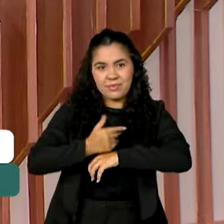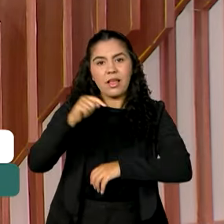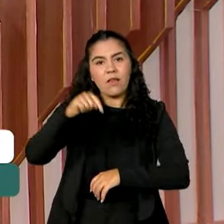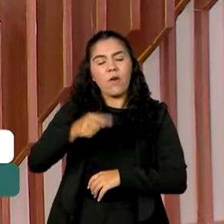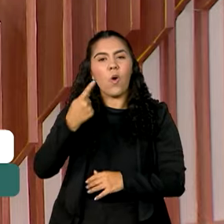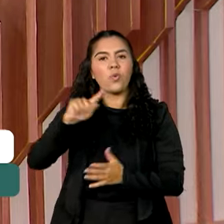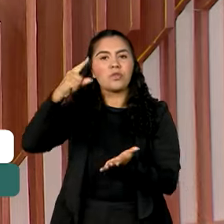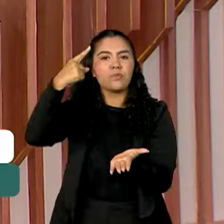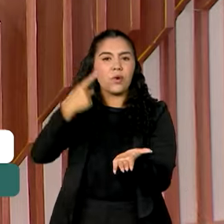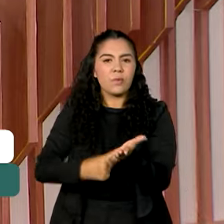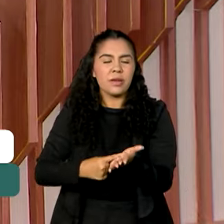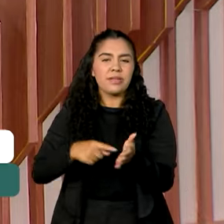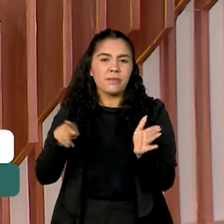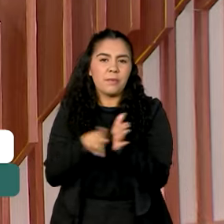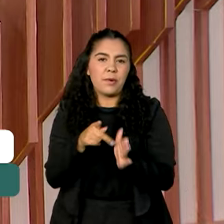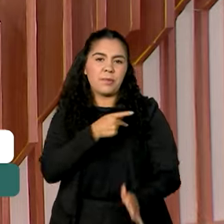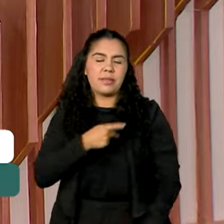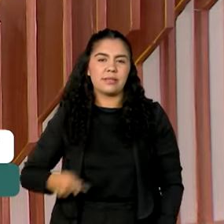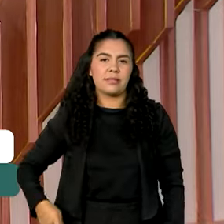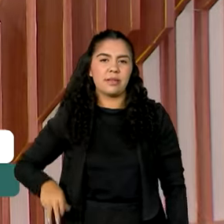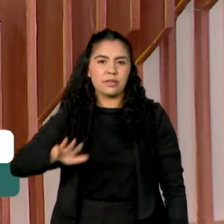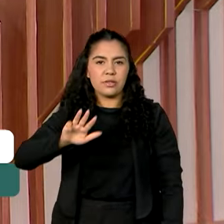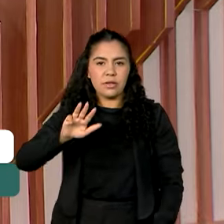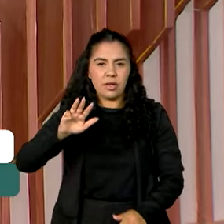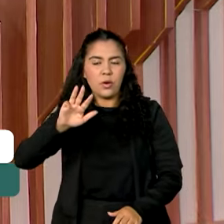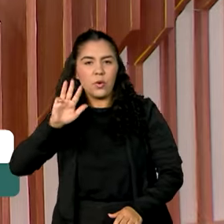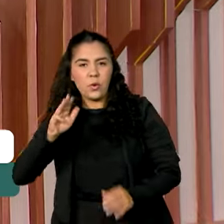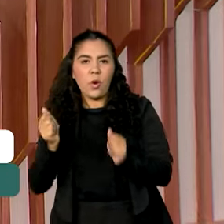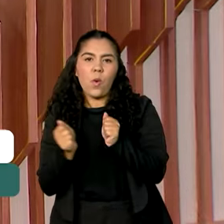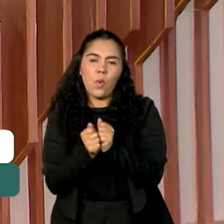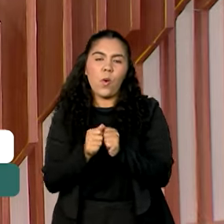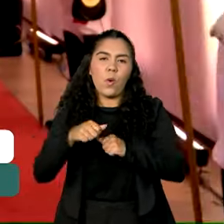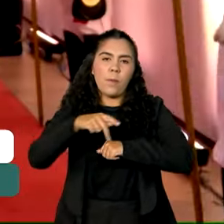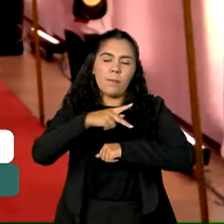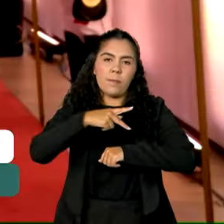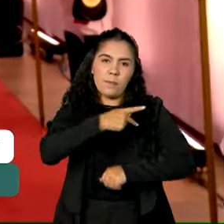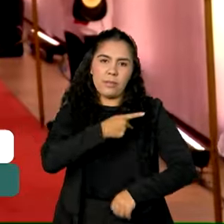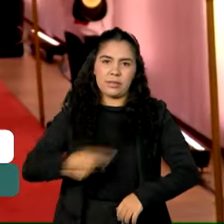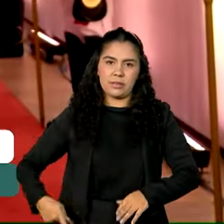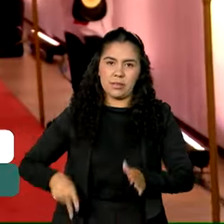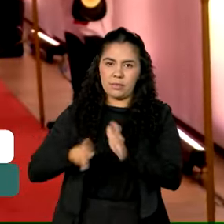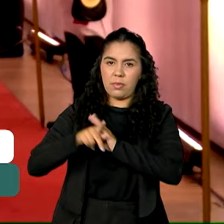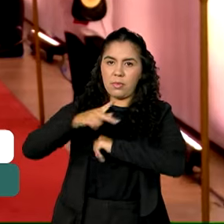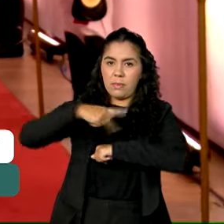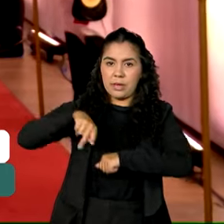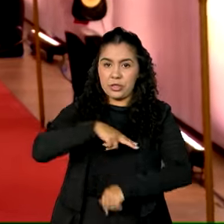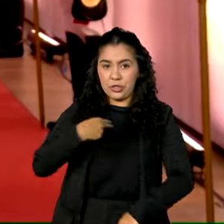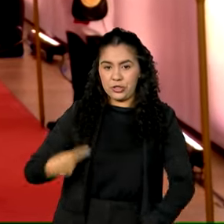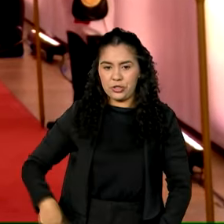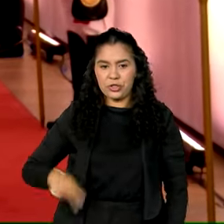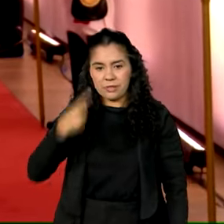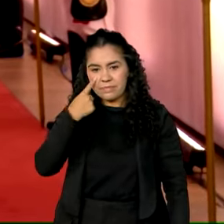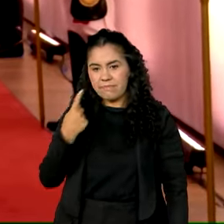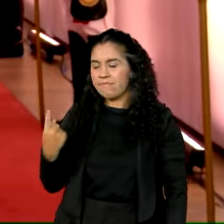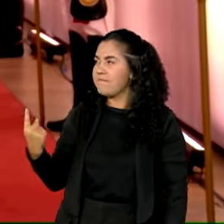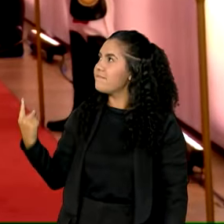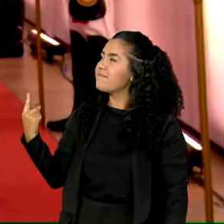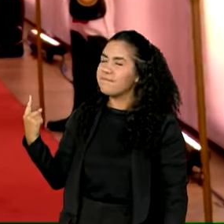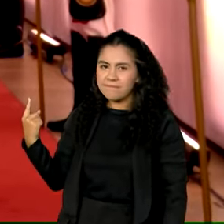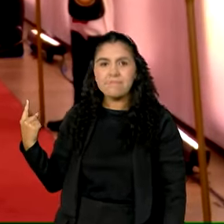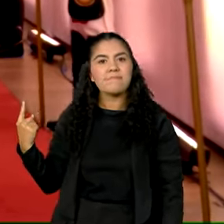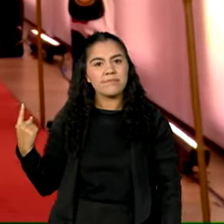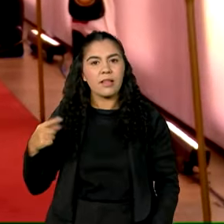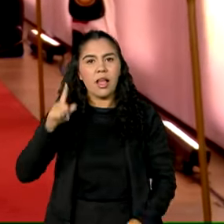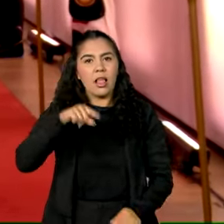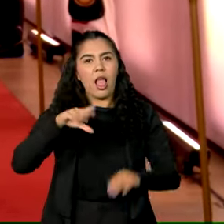compromisso de Xi Jinping no Brasil antes de voltar para a China. O último compromisso do presidente chinês em Brasília